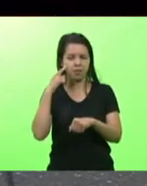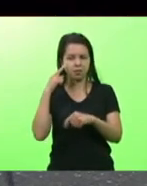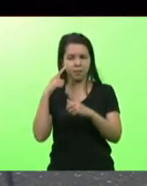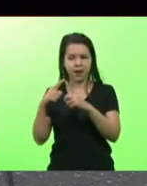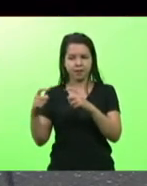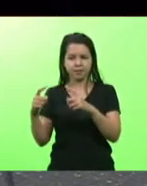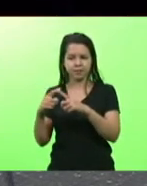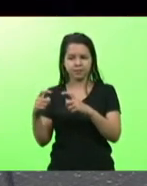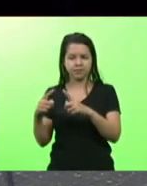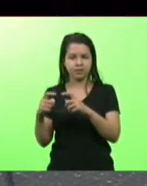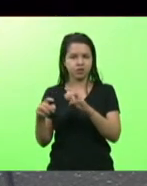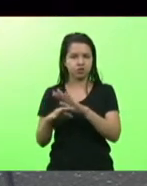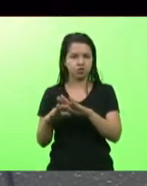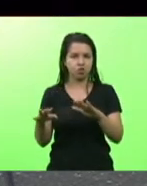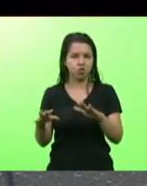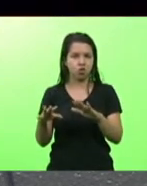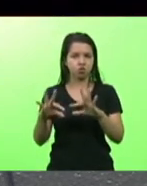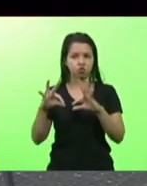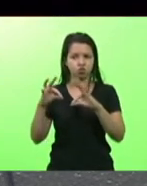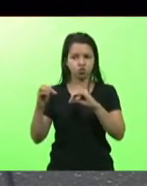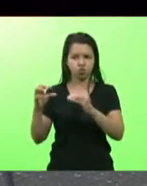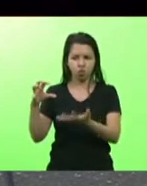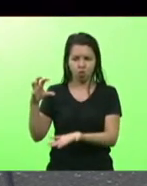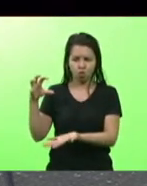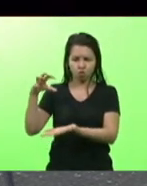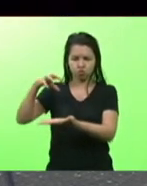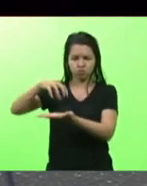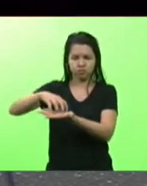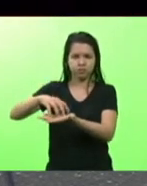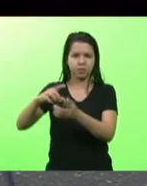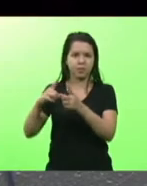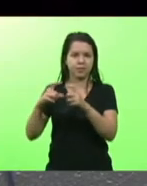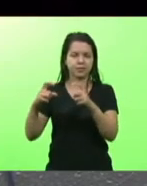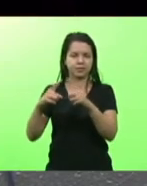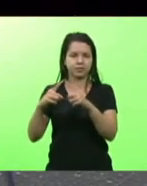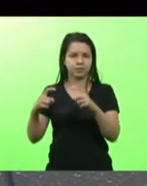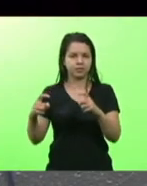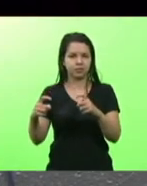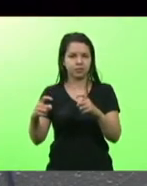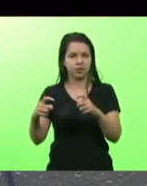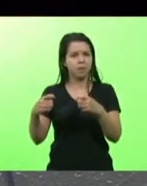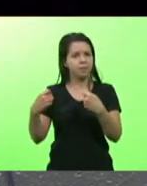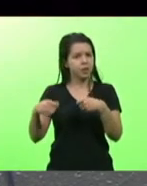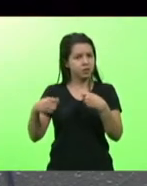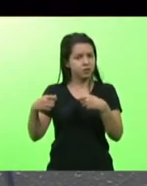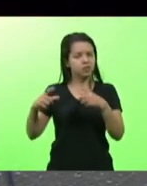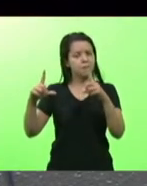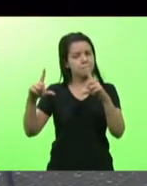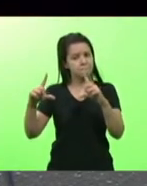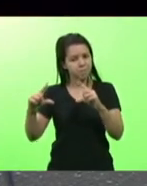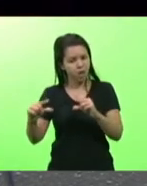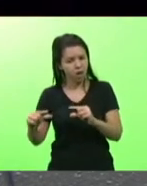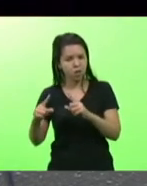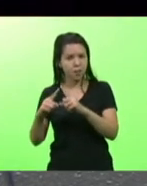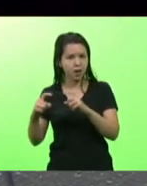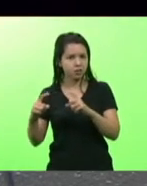tudo se concentra lá tem que ser menos Brasília e mais Brasil